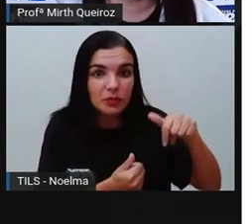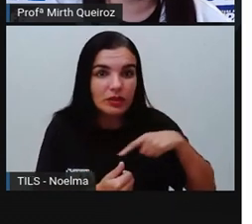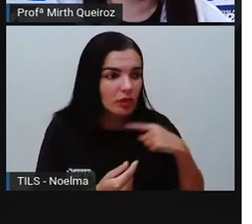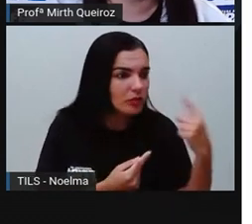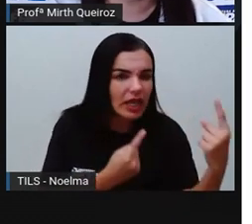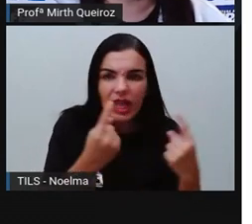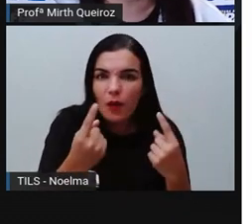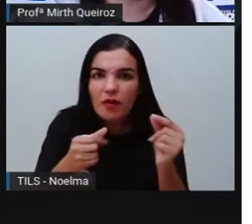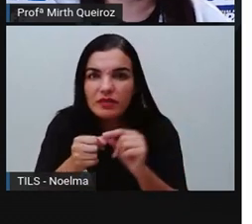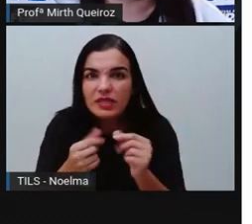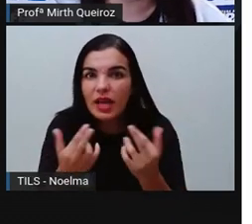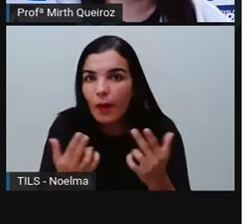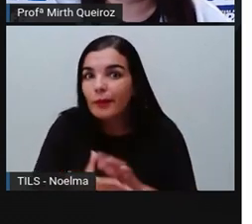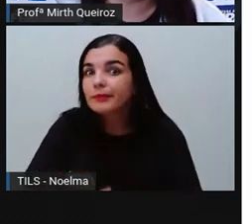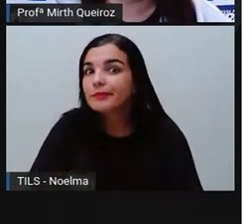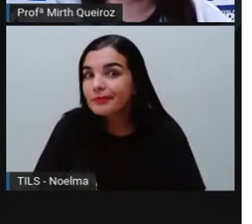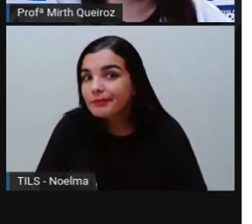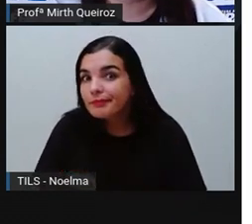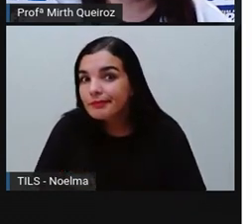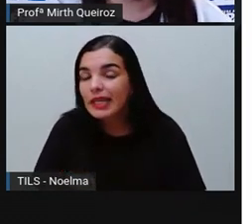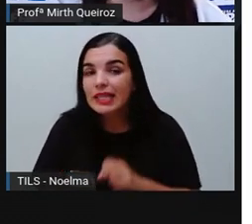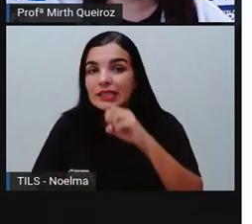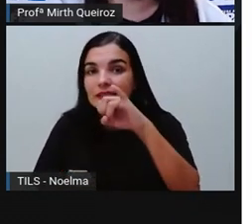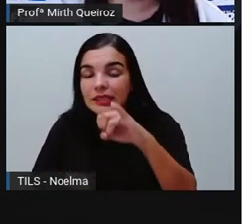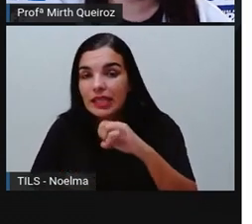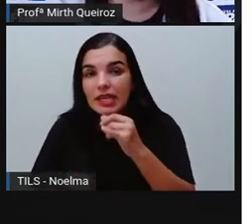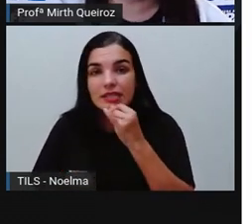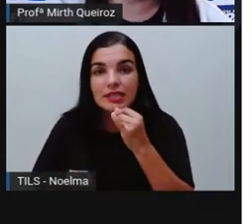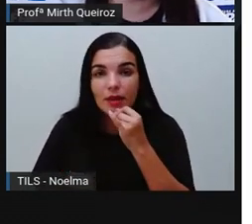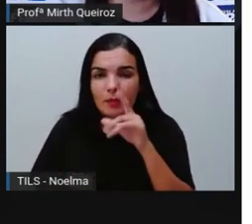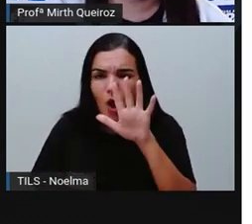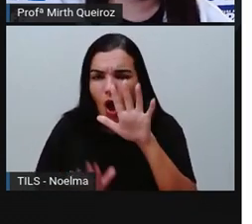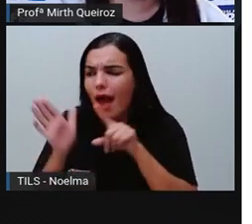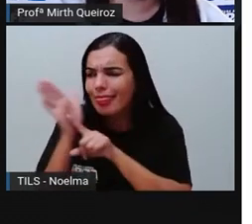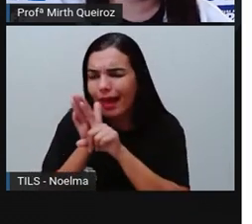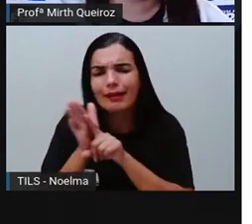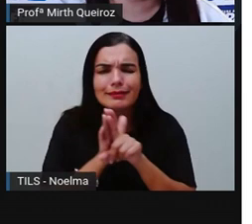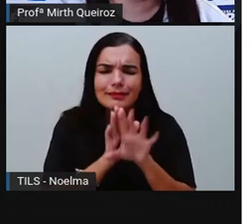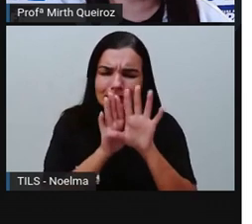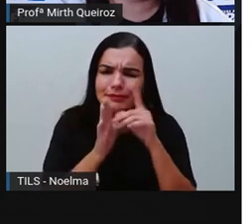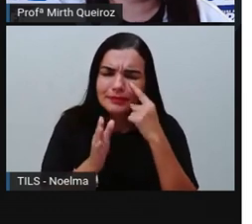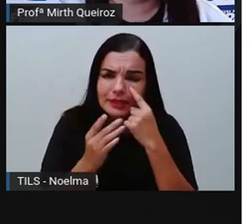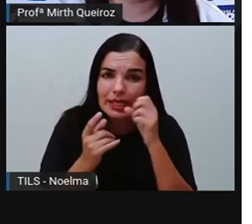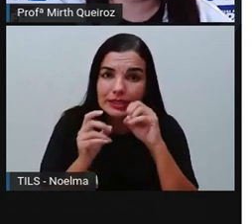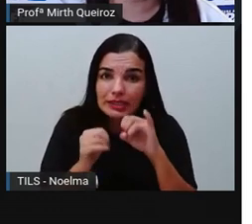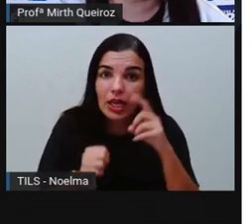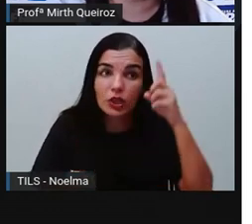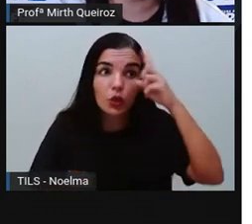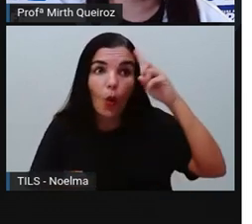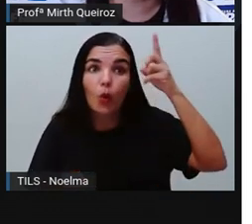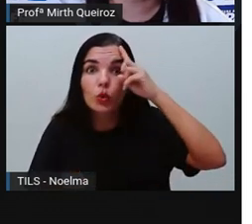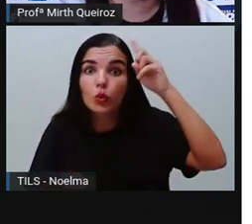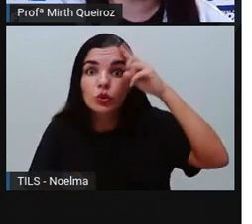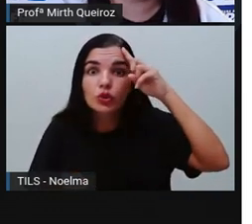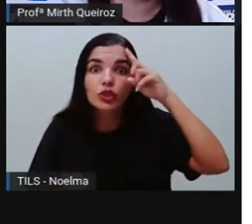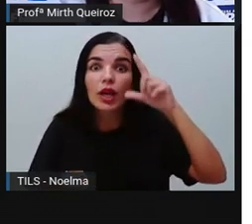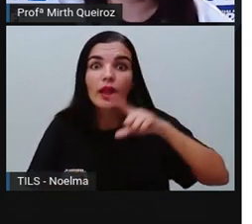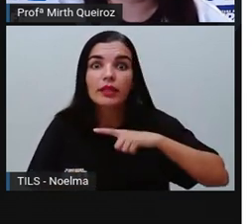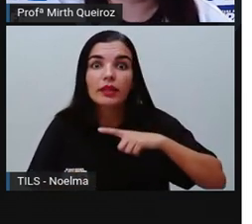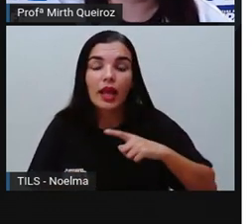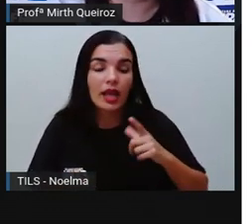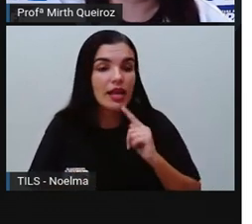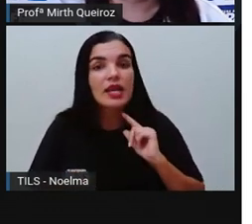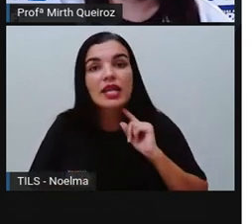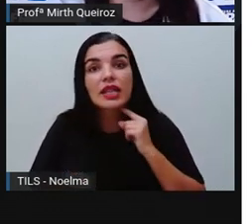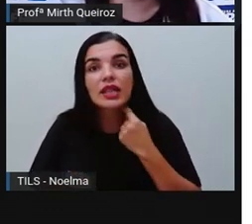o que vai acontecer com a natureza? A quantidade de lixo. Analise somente a quantidade diária de lixo que é produzido aí na casa de